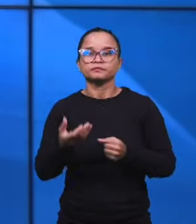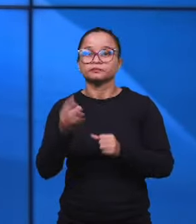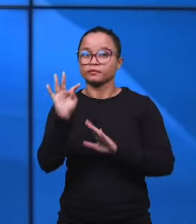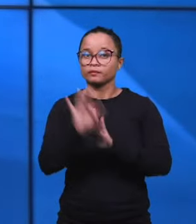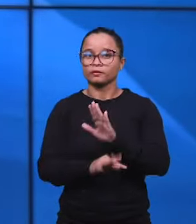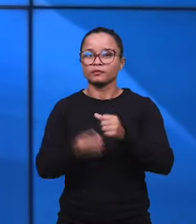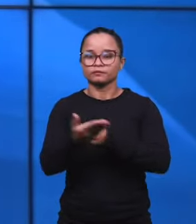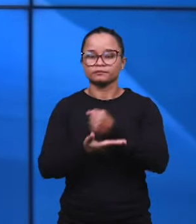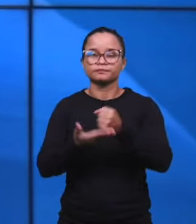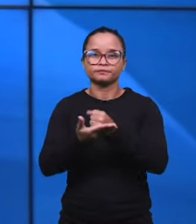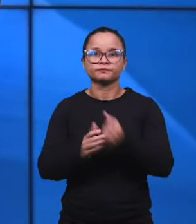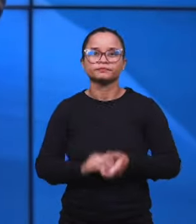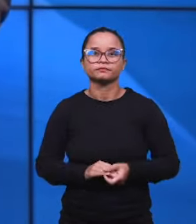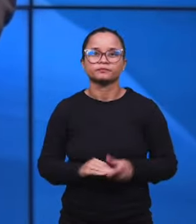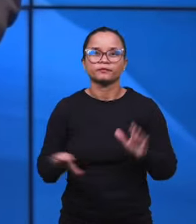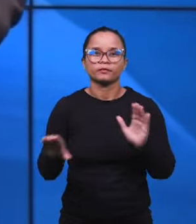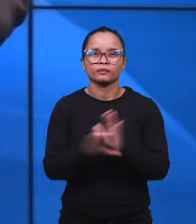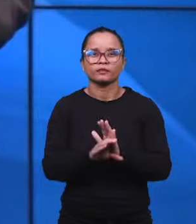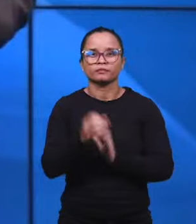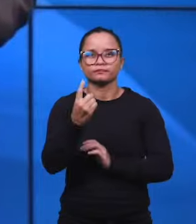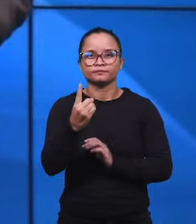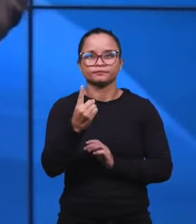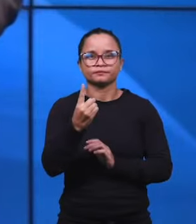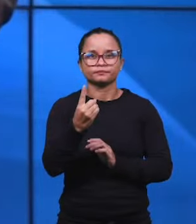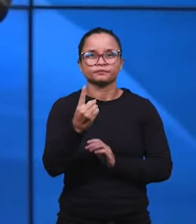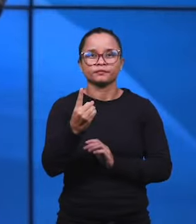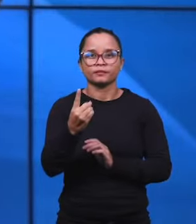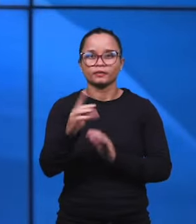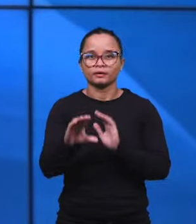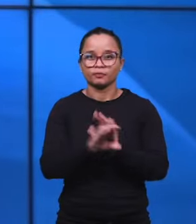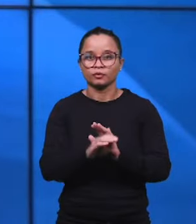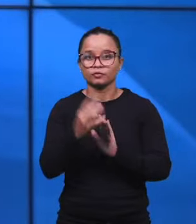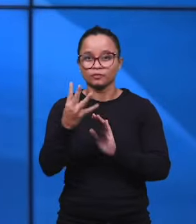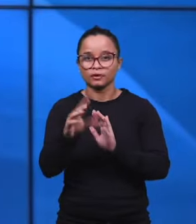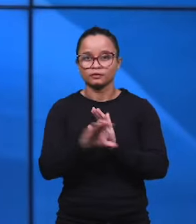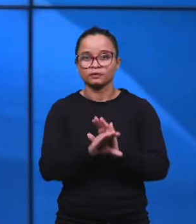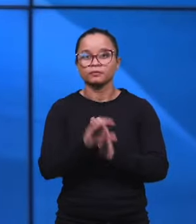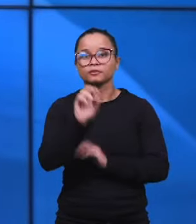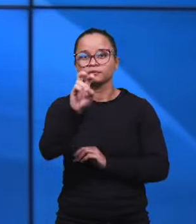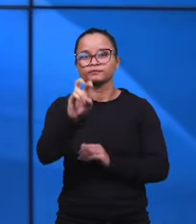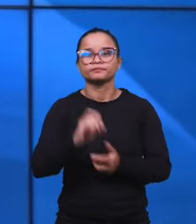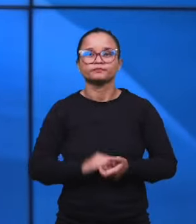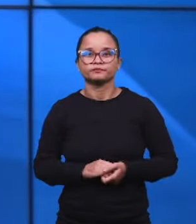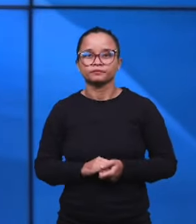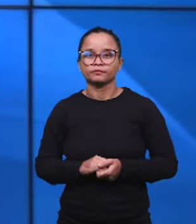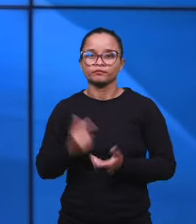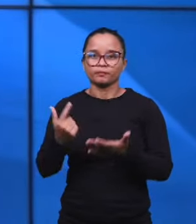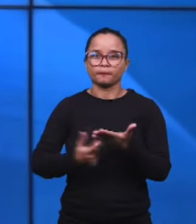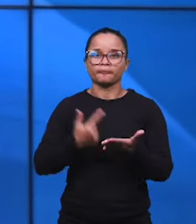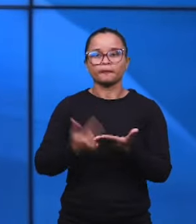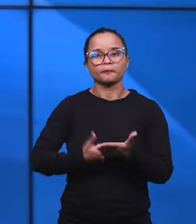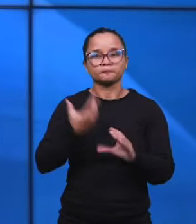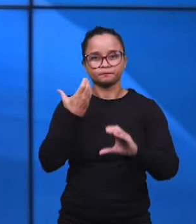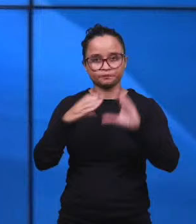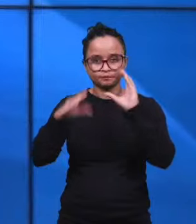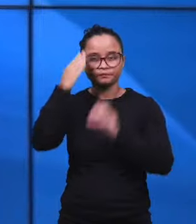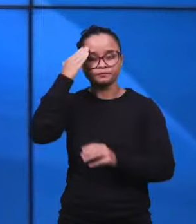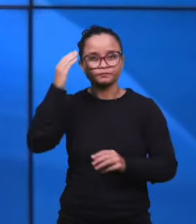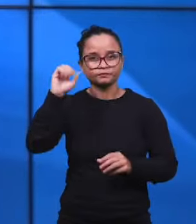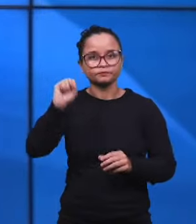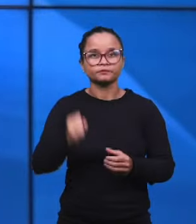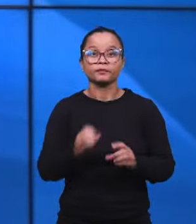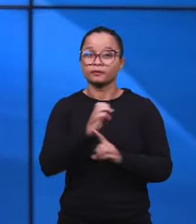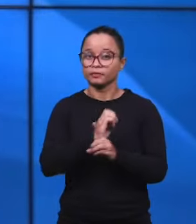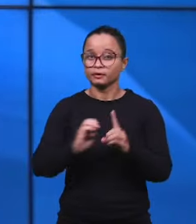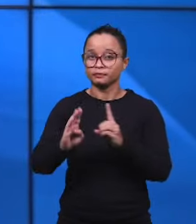base está no capítulo 1, capítulo 4 e capítulo 5 do livro de Cantara de Salomão para